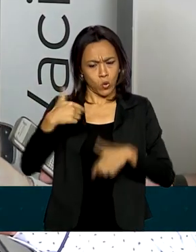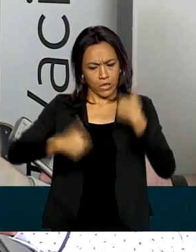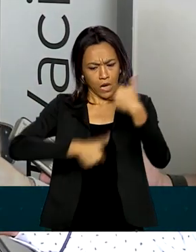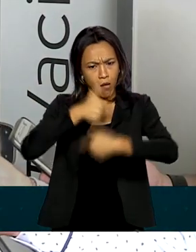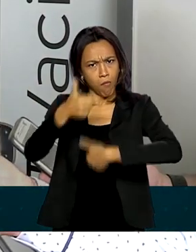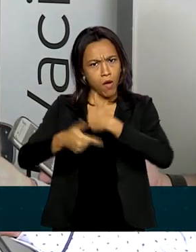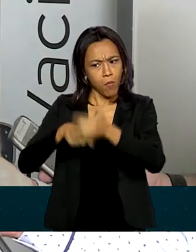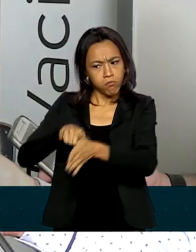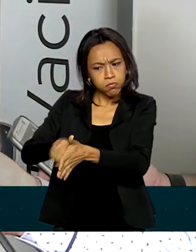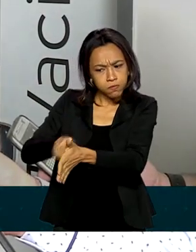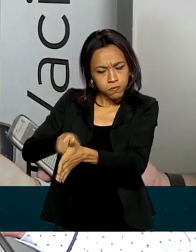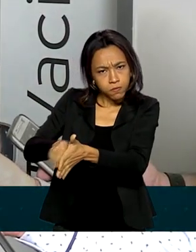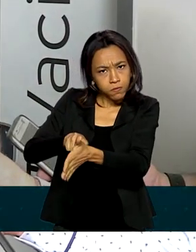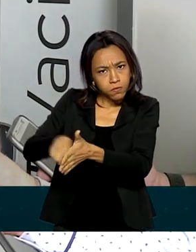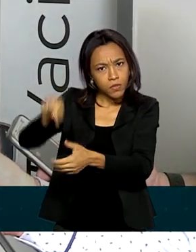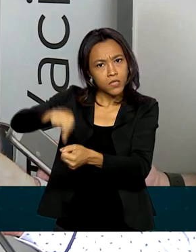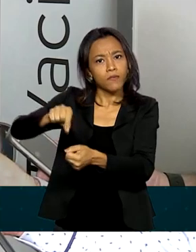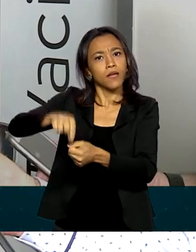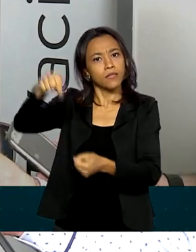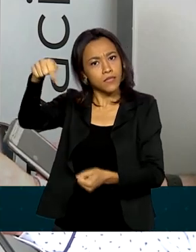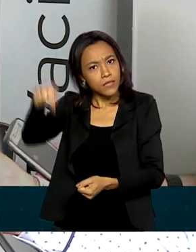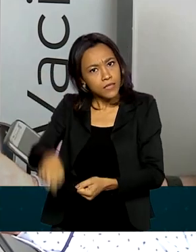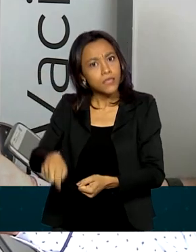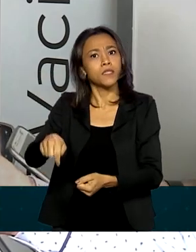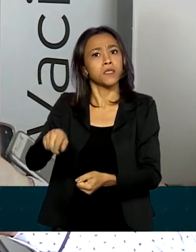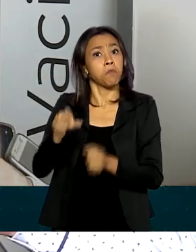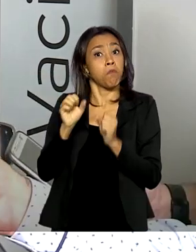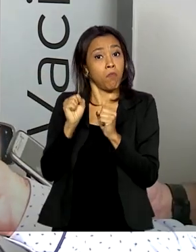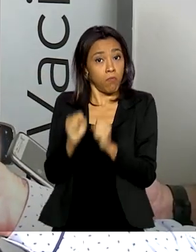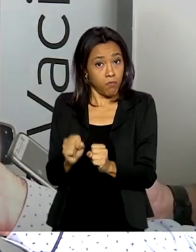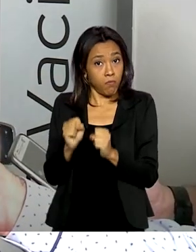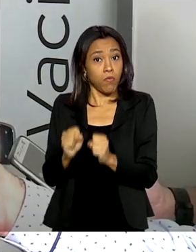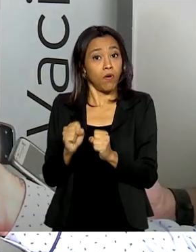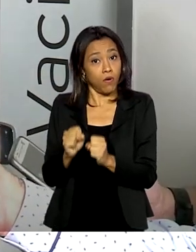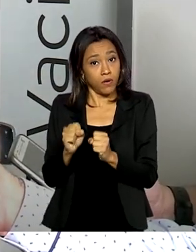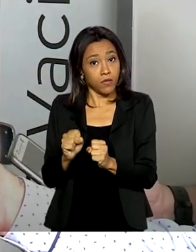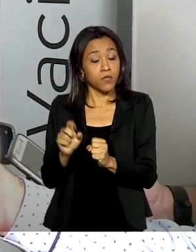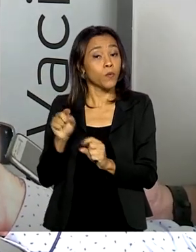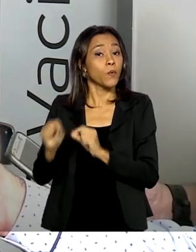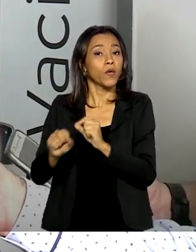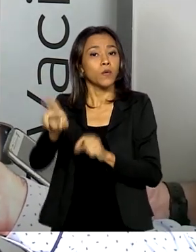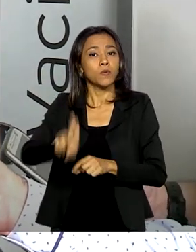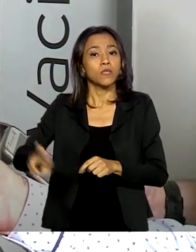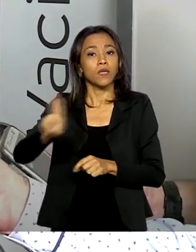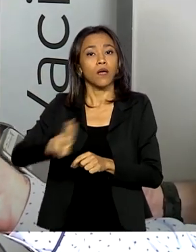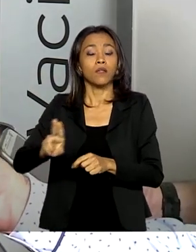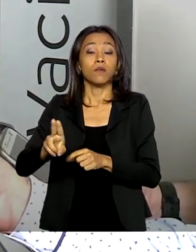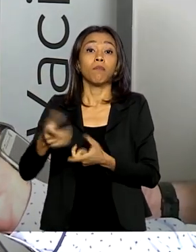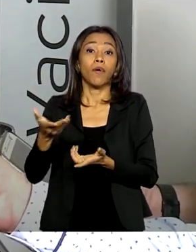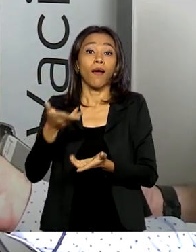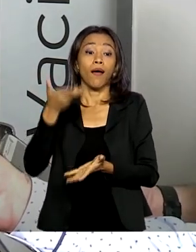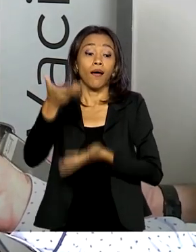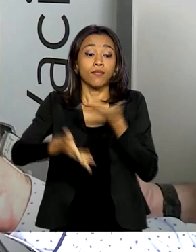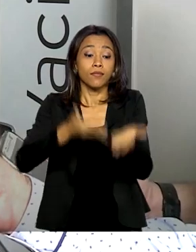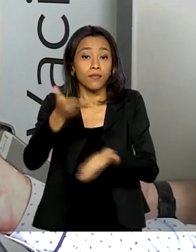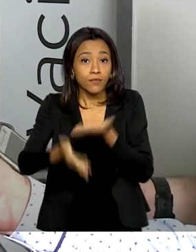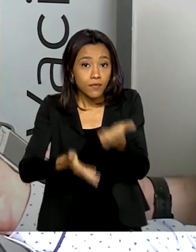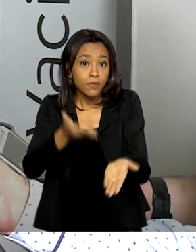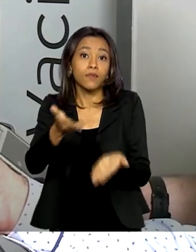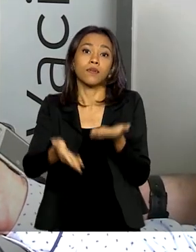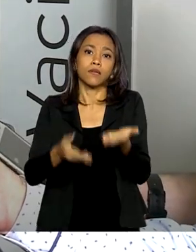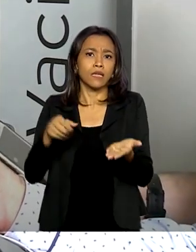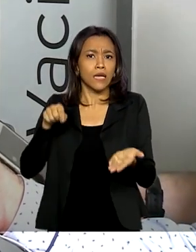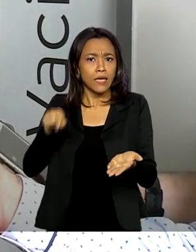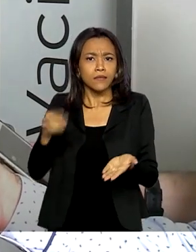desenvolvendo o insumo aqui no Brasil, que possa ser escalado, vamos dizer assim, para atender os testes, é algo que, sem dúvida